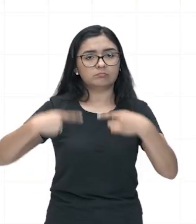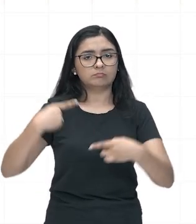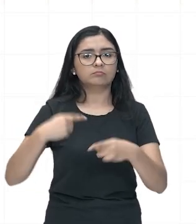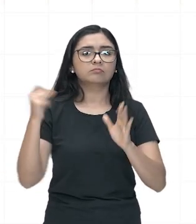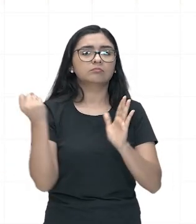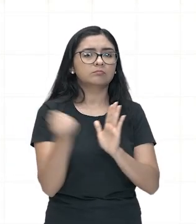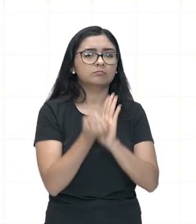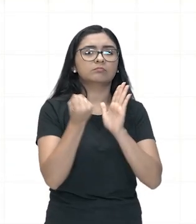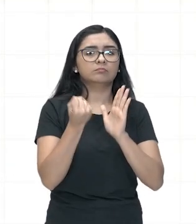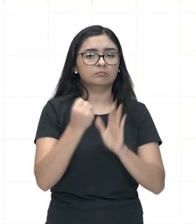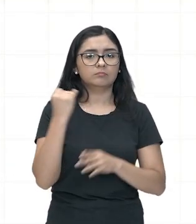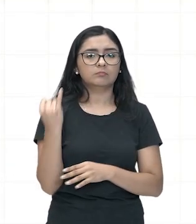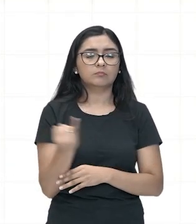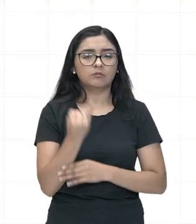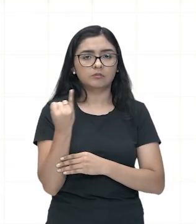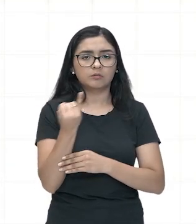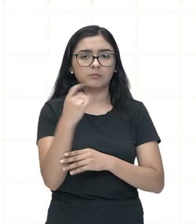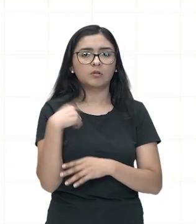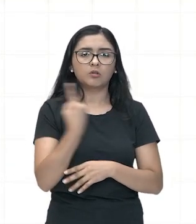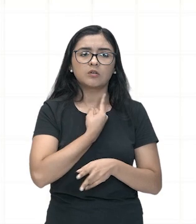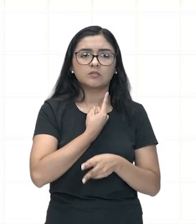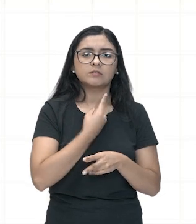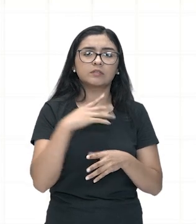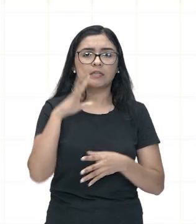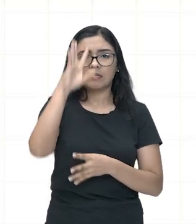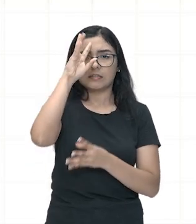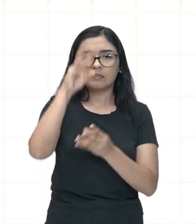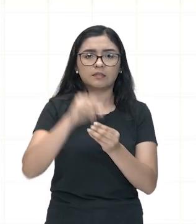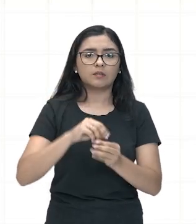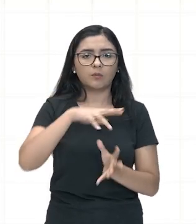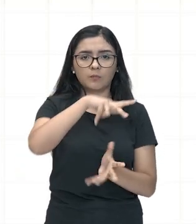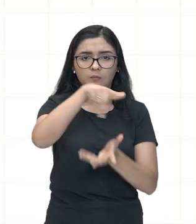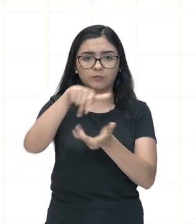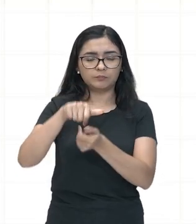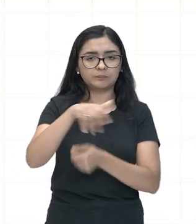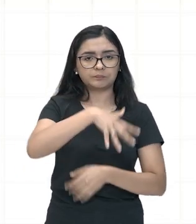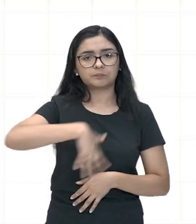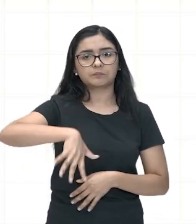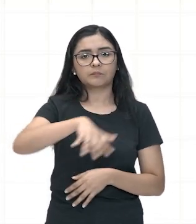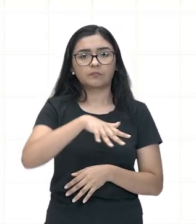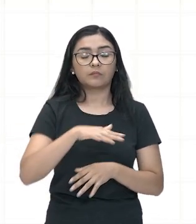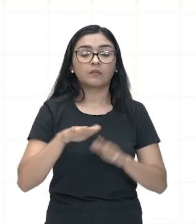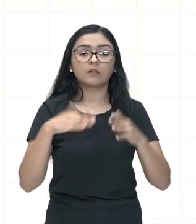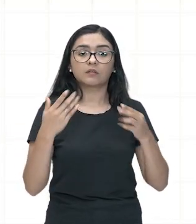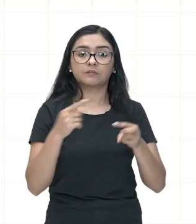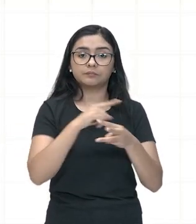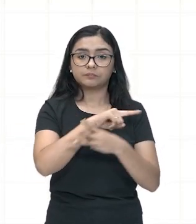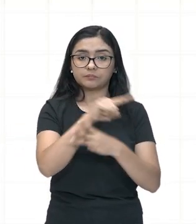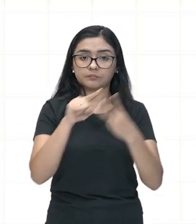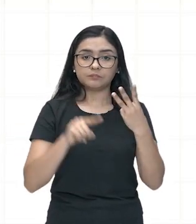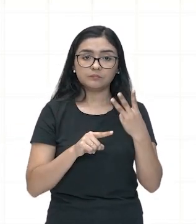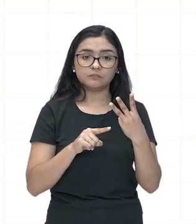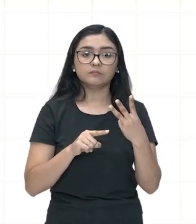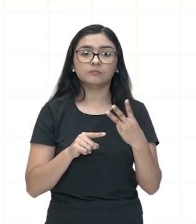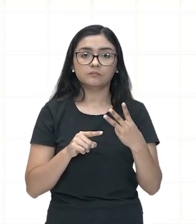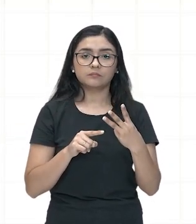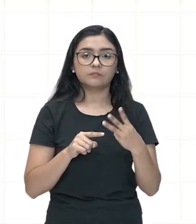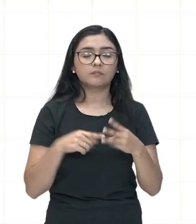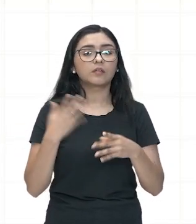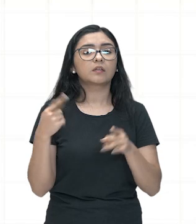entendermos o mundo ao nosso redor. Olha só, esses pensadores ainda